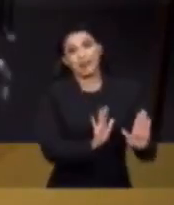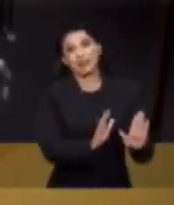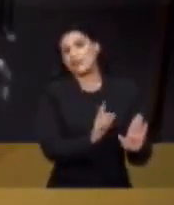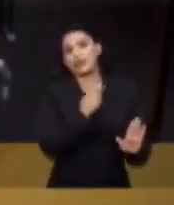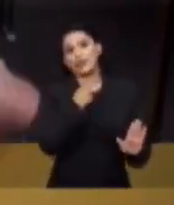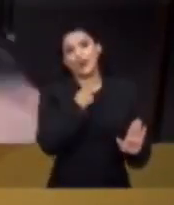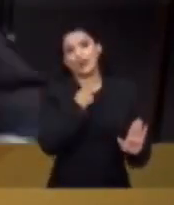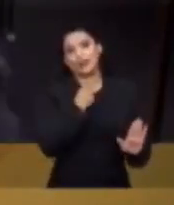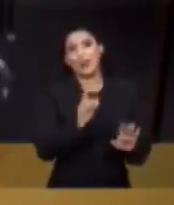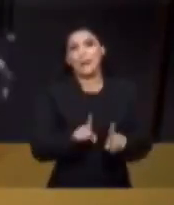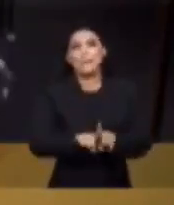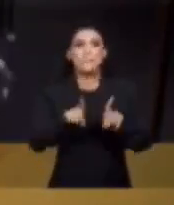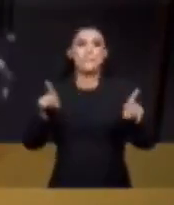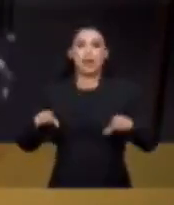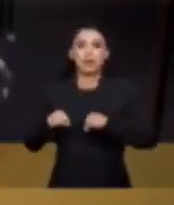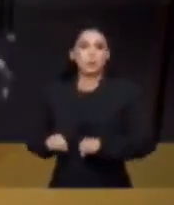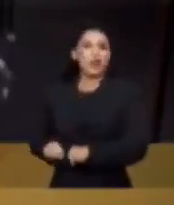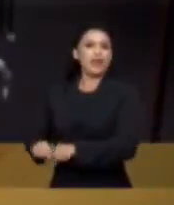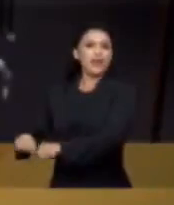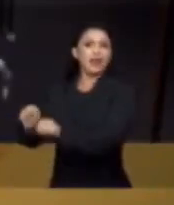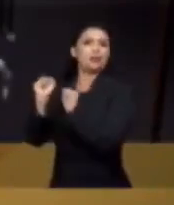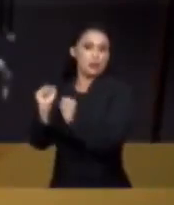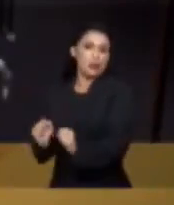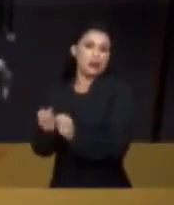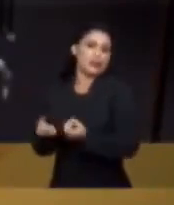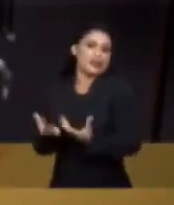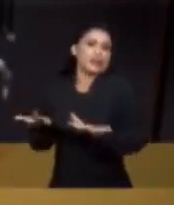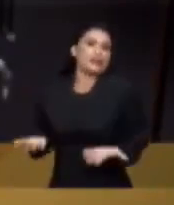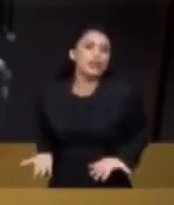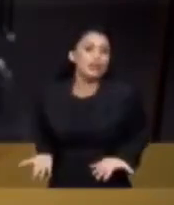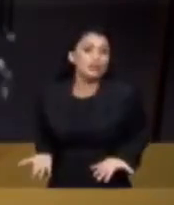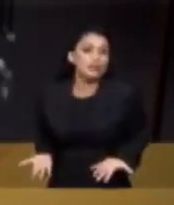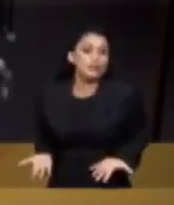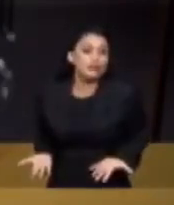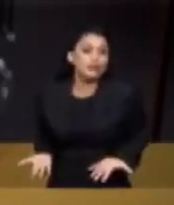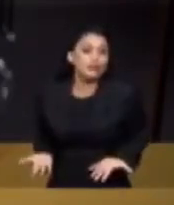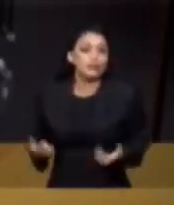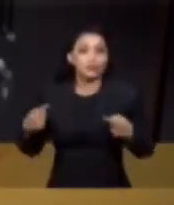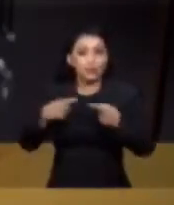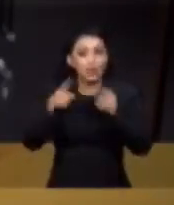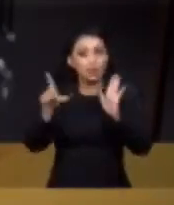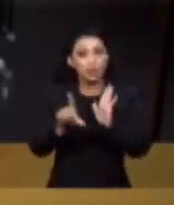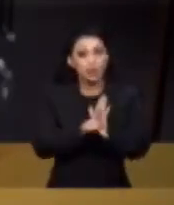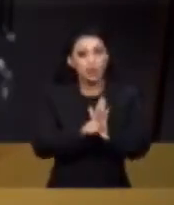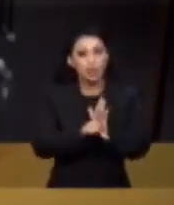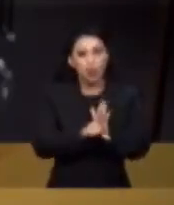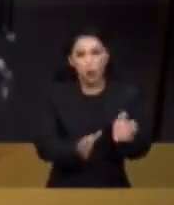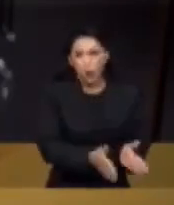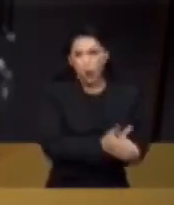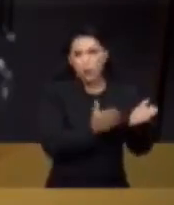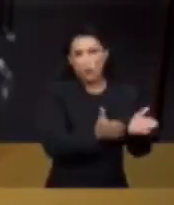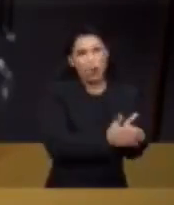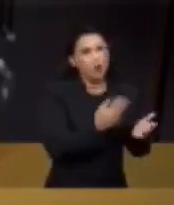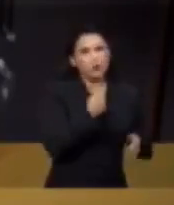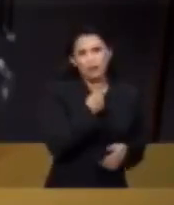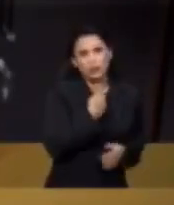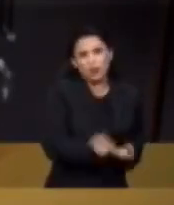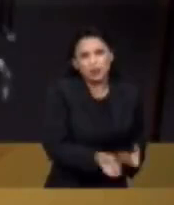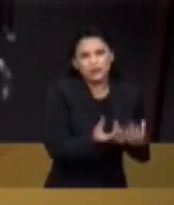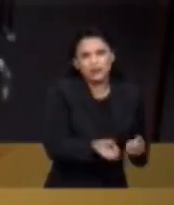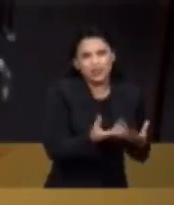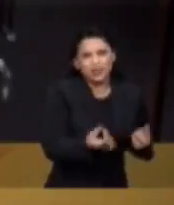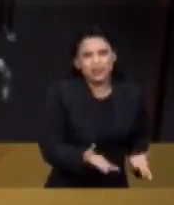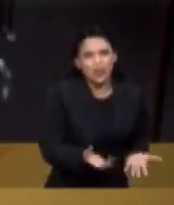isso é feito legitimamente? Por que o pobre não pode vender bens de primeira necessidade?